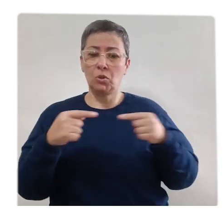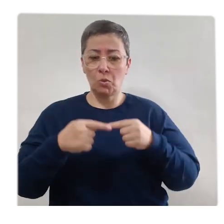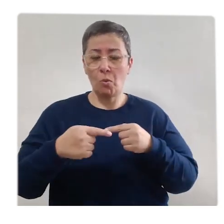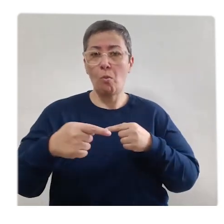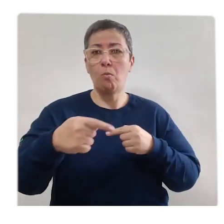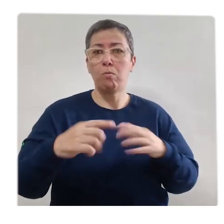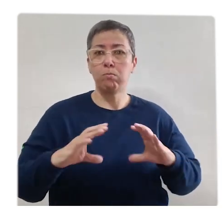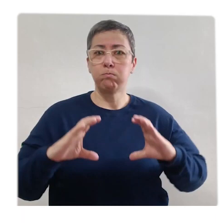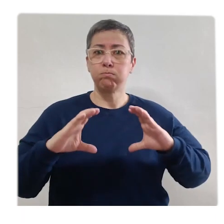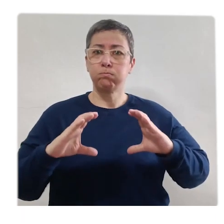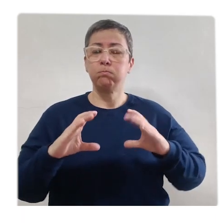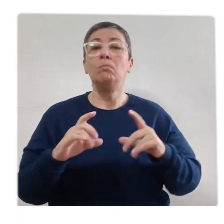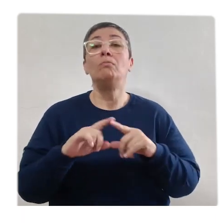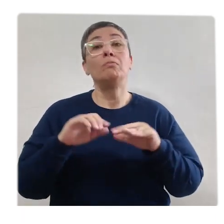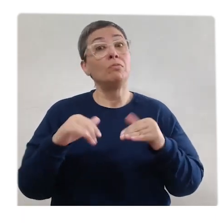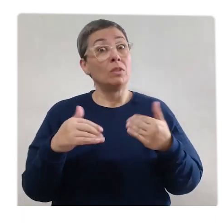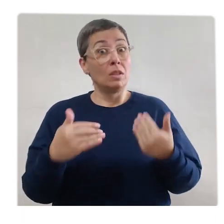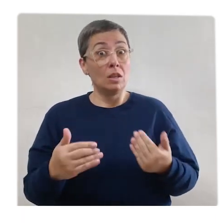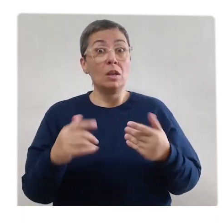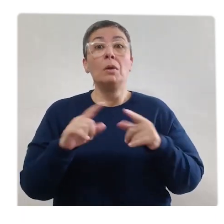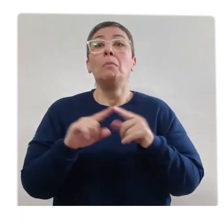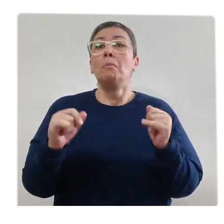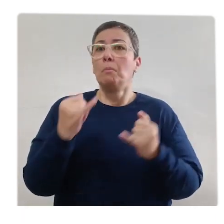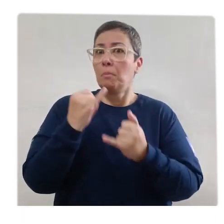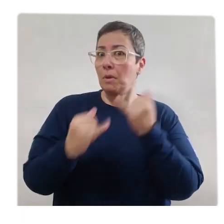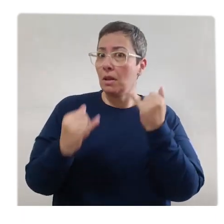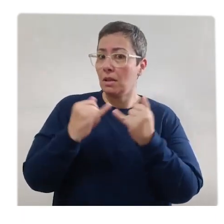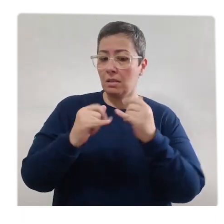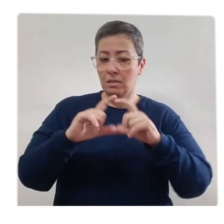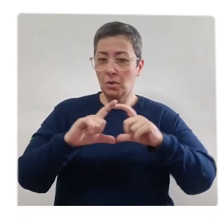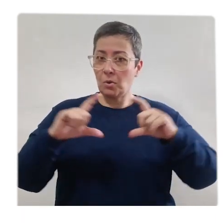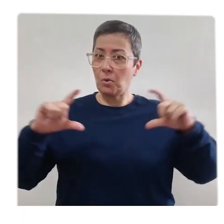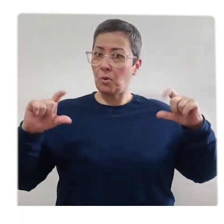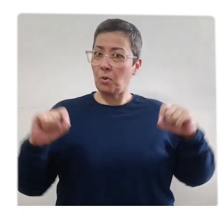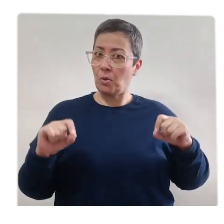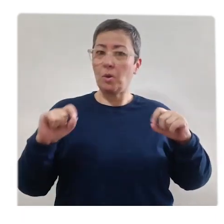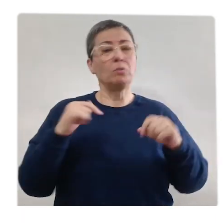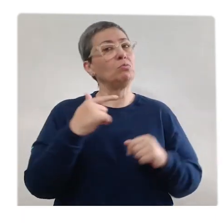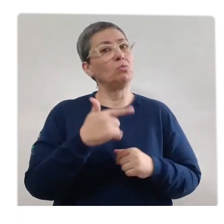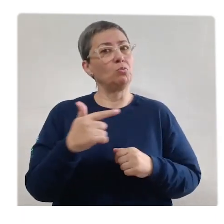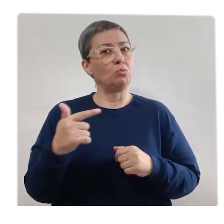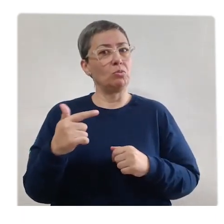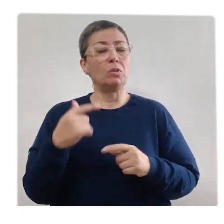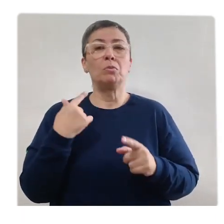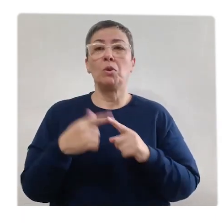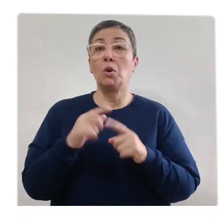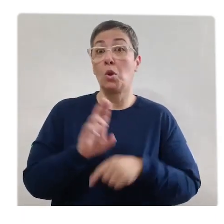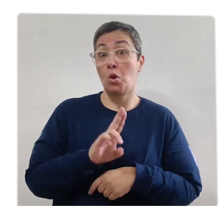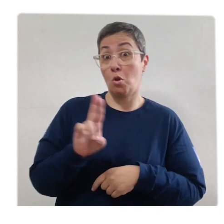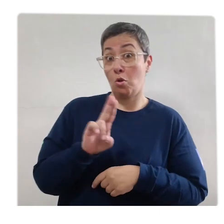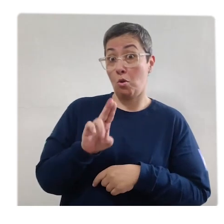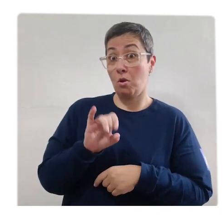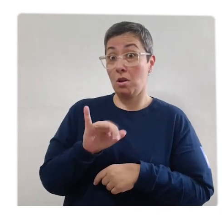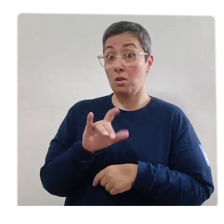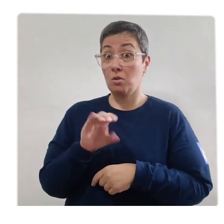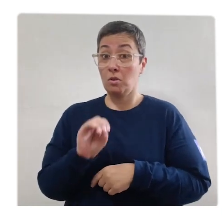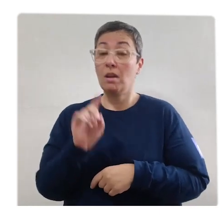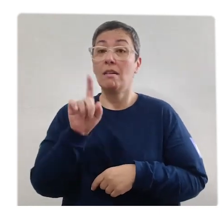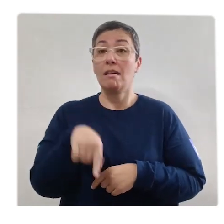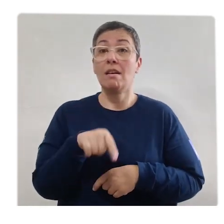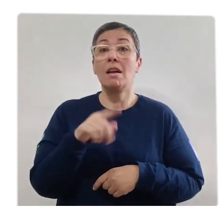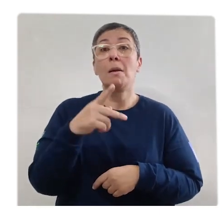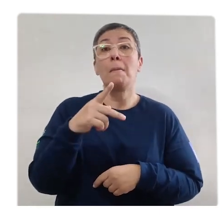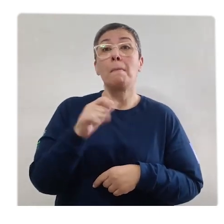largura e volume Então, embora se pareça com retângulo, não é um retângulo O nome desse